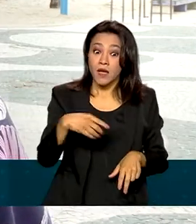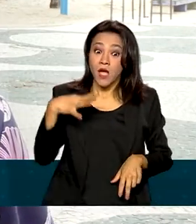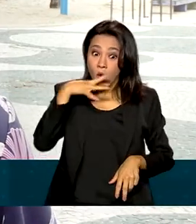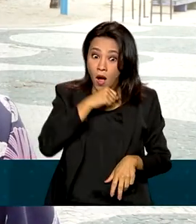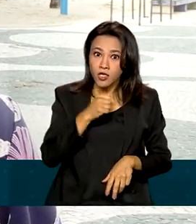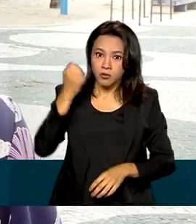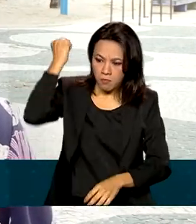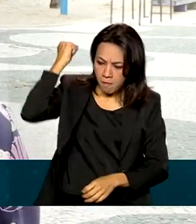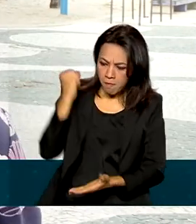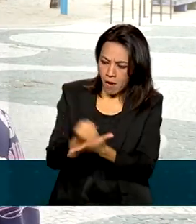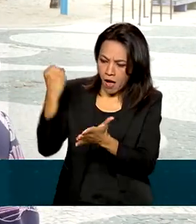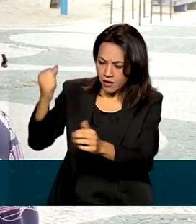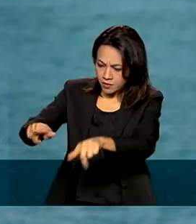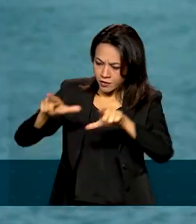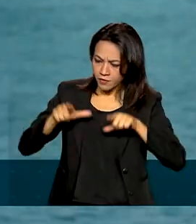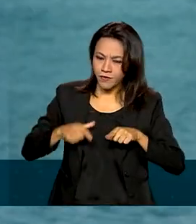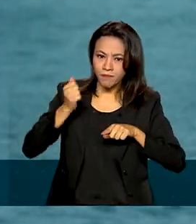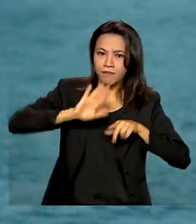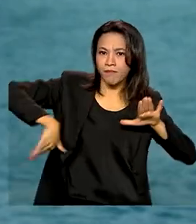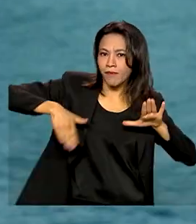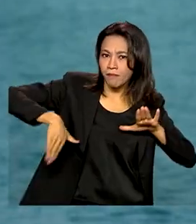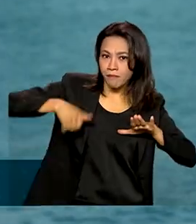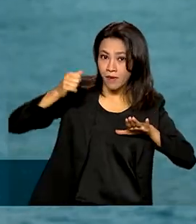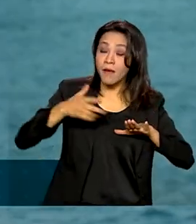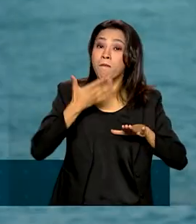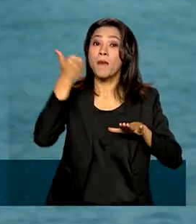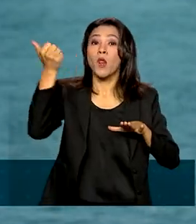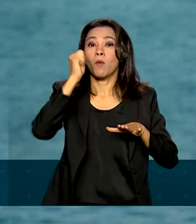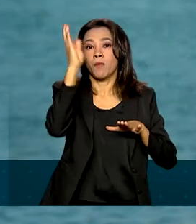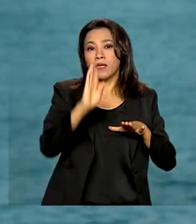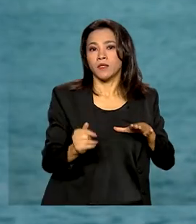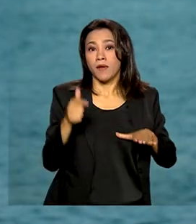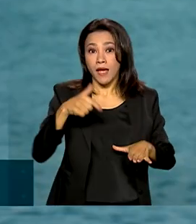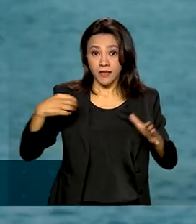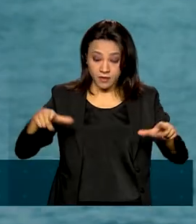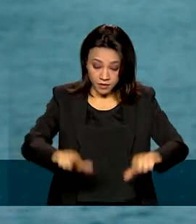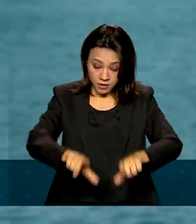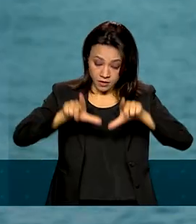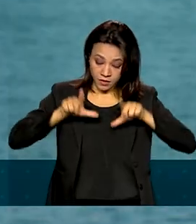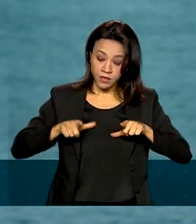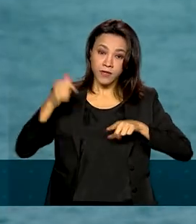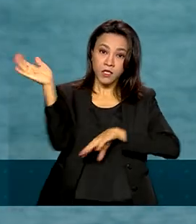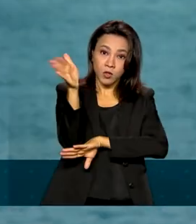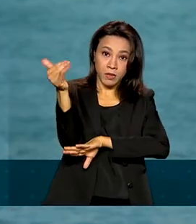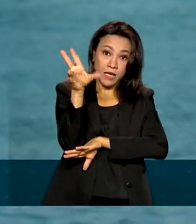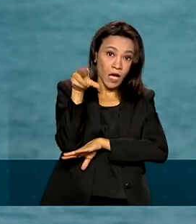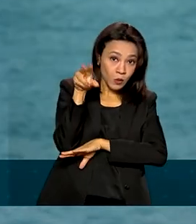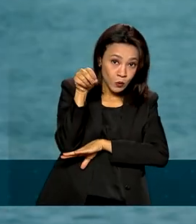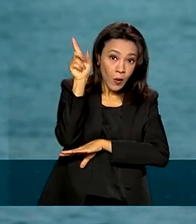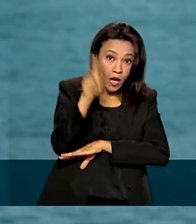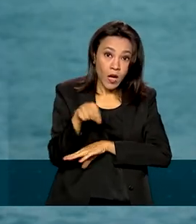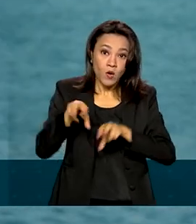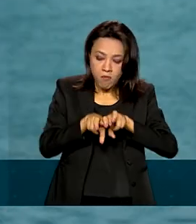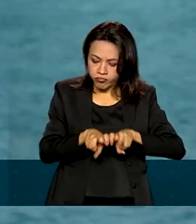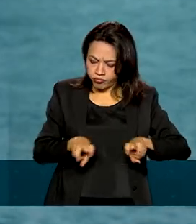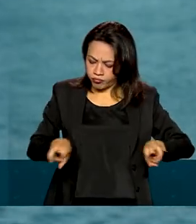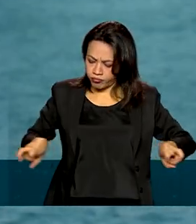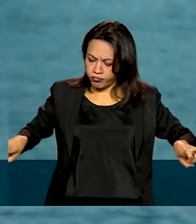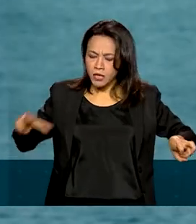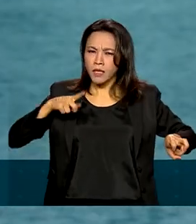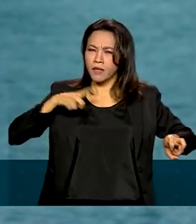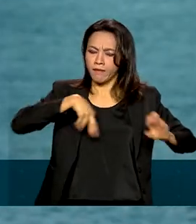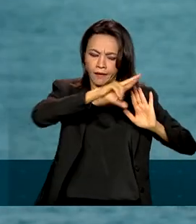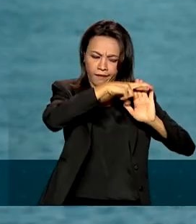certificadas, melhor para o Brasil. A certificação de bandeira azul é concedida por um júri internacional que analisa diversos critérios,